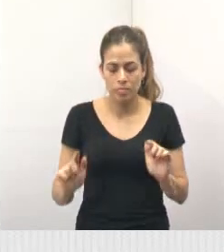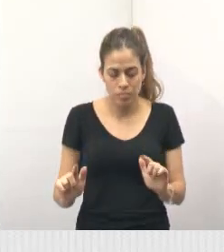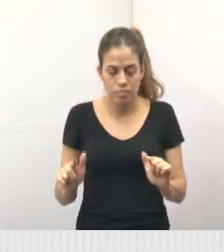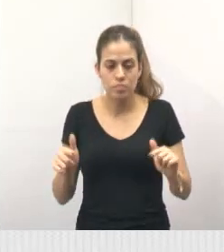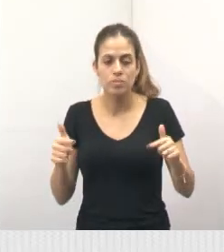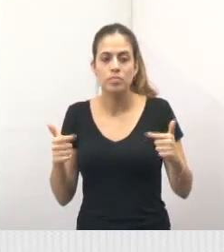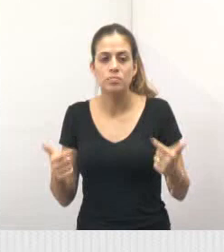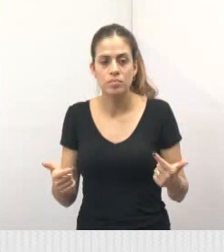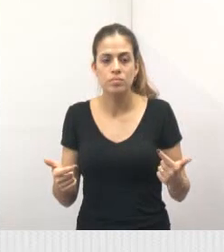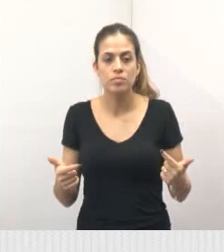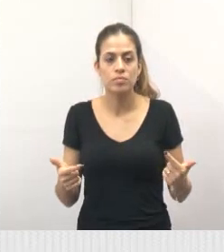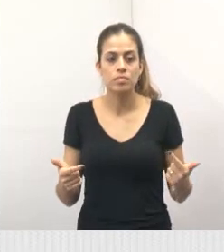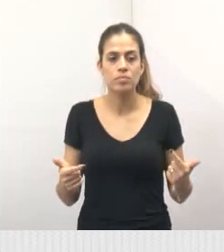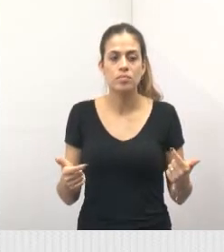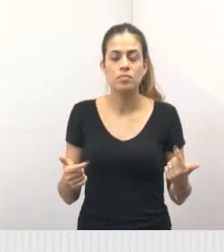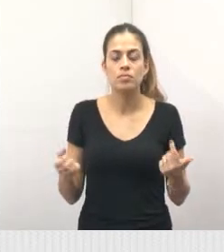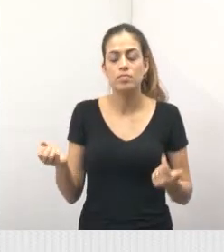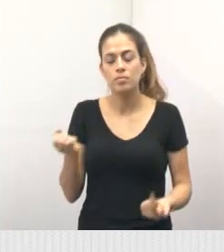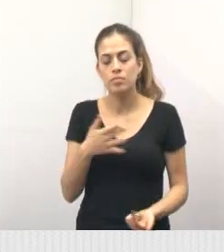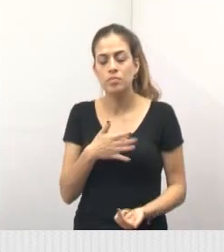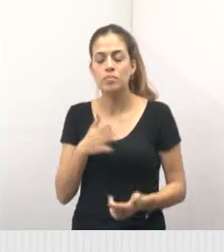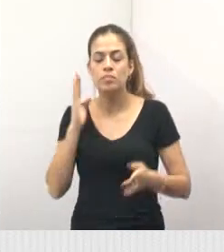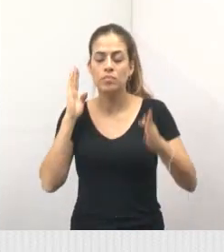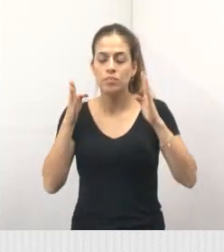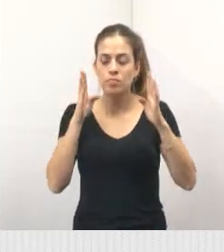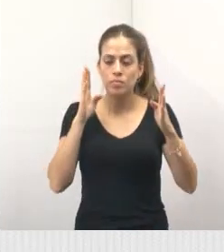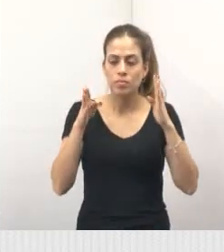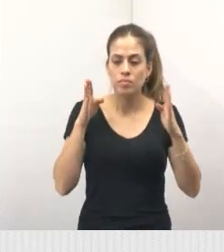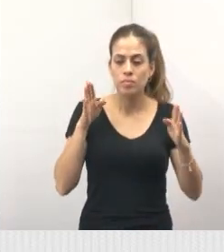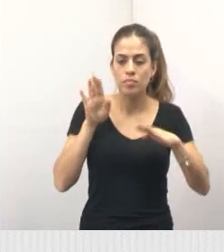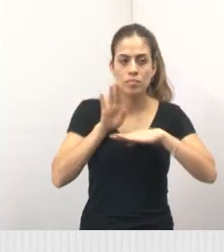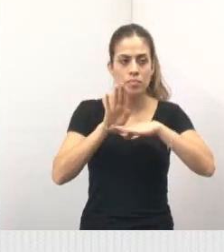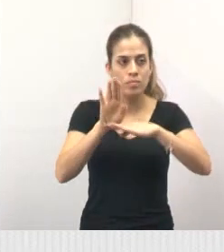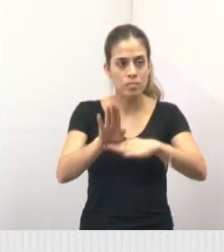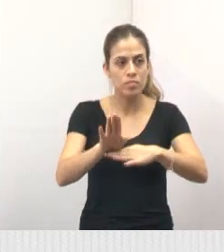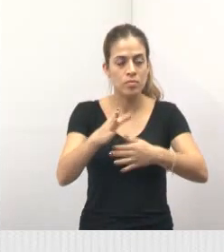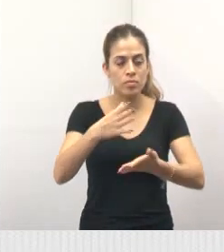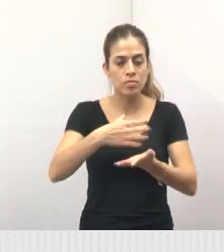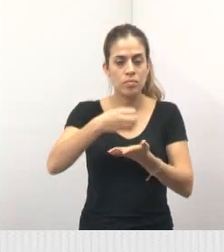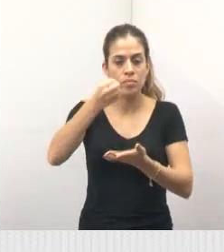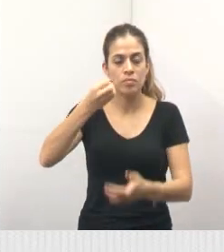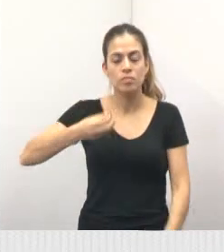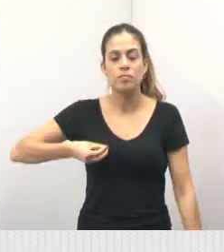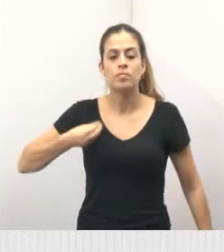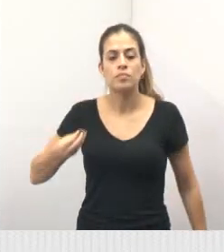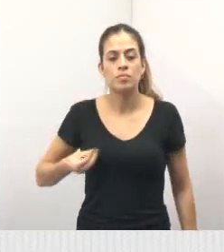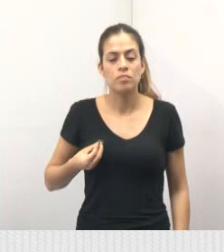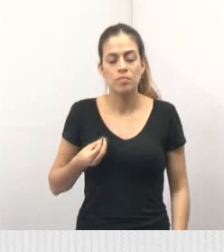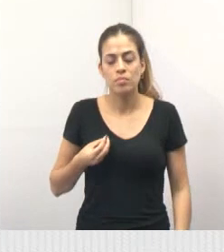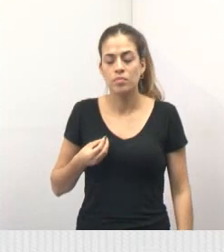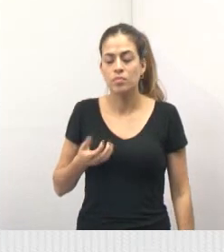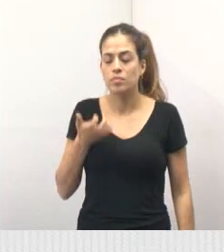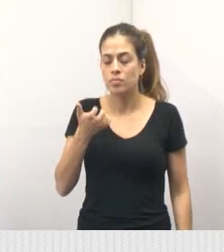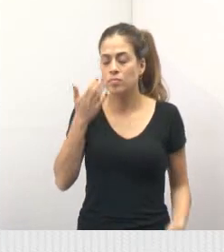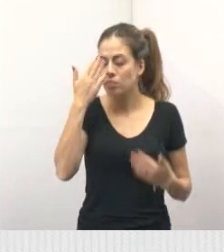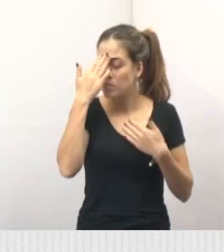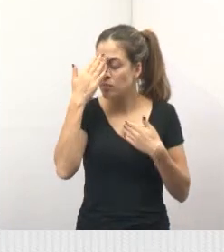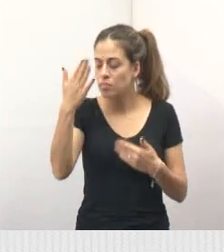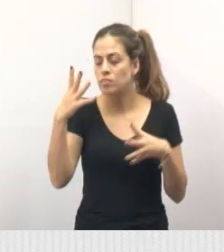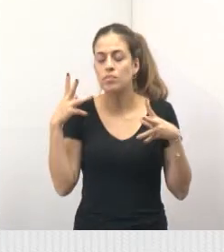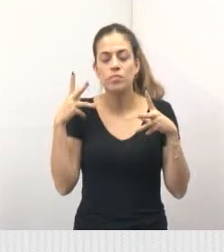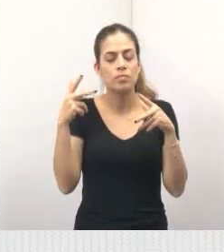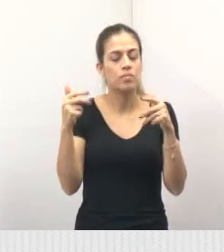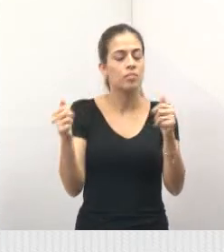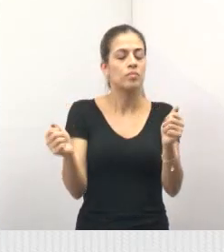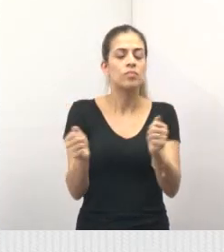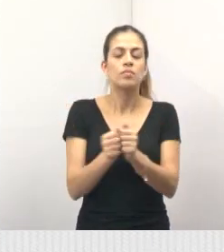É um moderno equipamento e caminhão para ajudar a salvar vidas. E a gente quer agradecer a todos os envolvidos. e dar